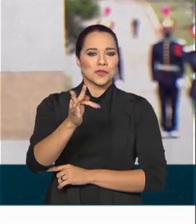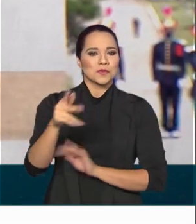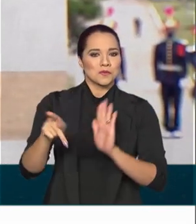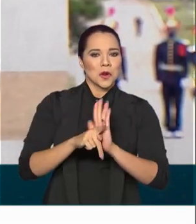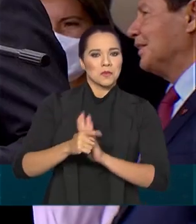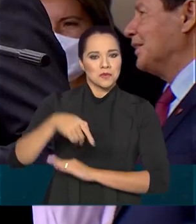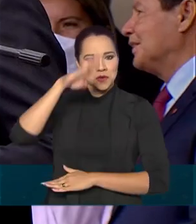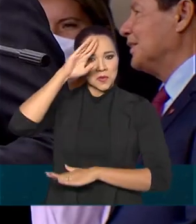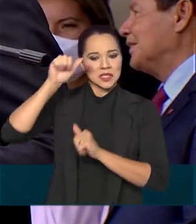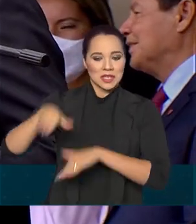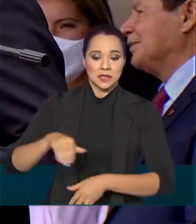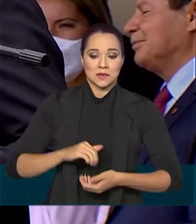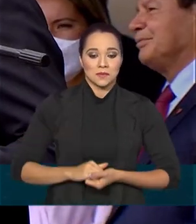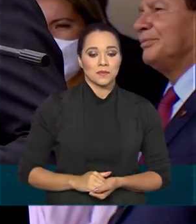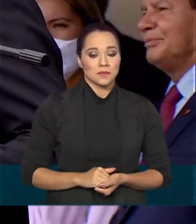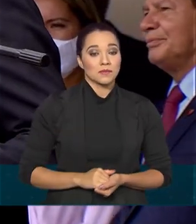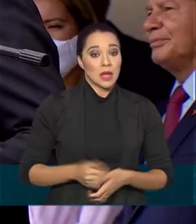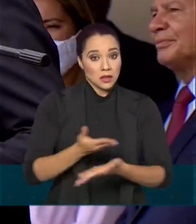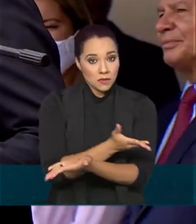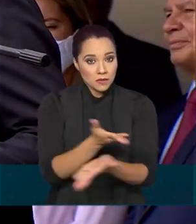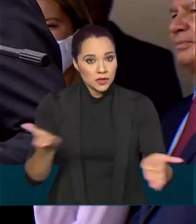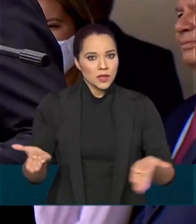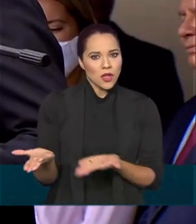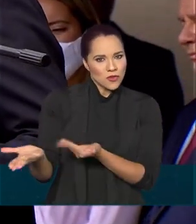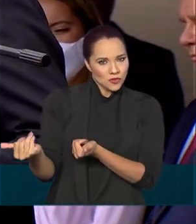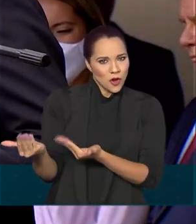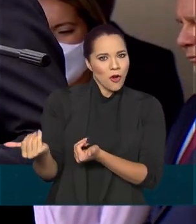do Exército. Vocês, jovens cadetes,